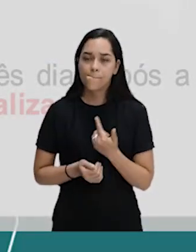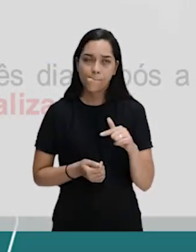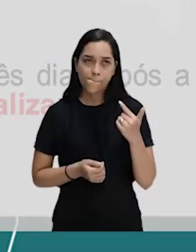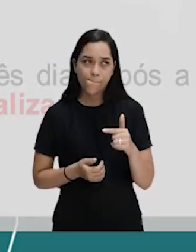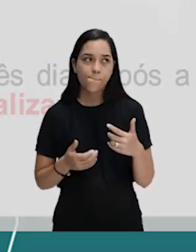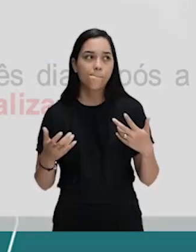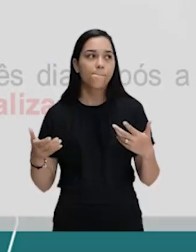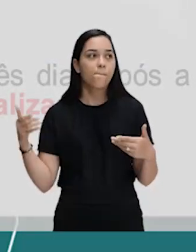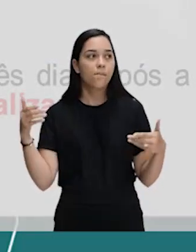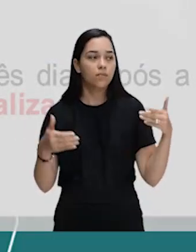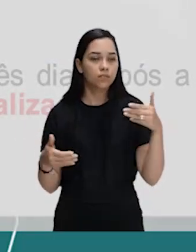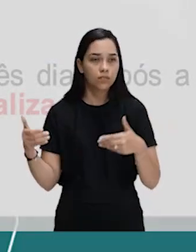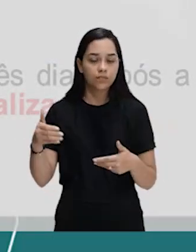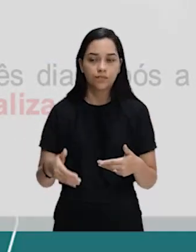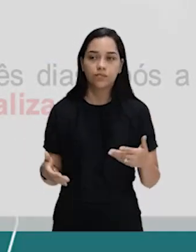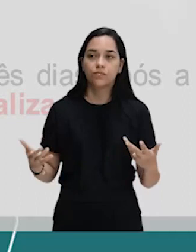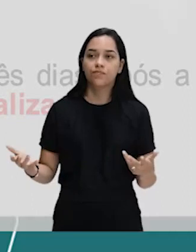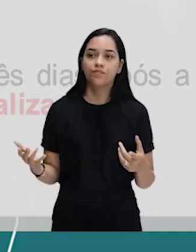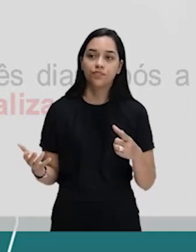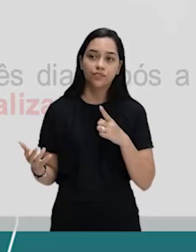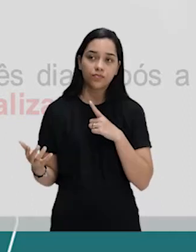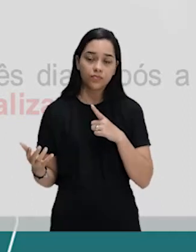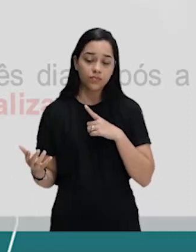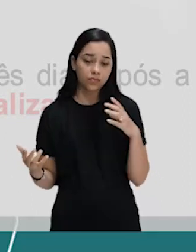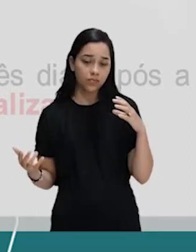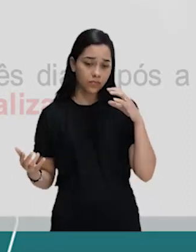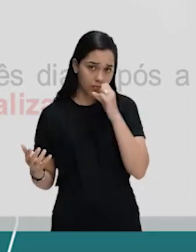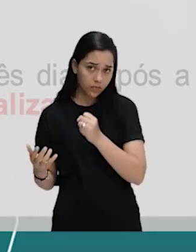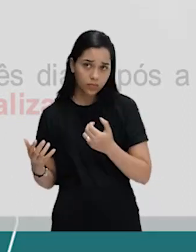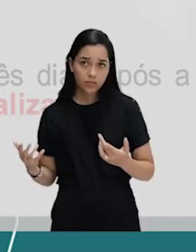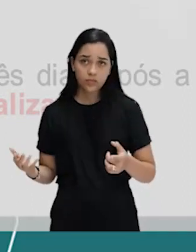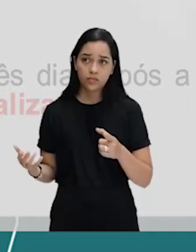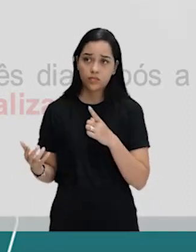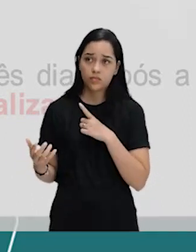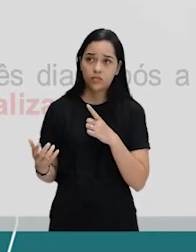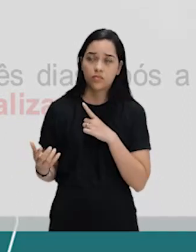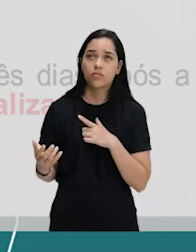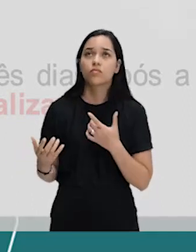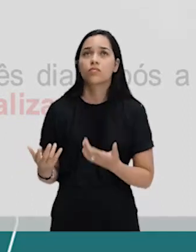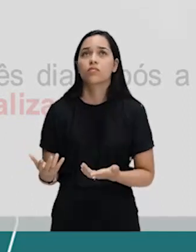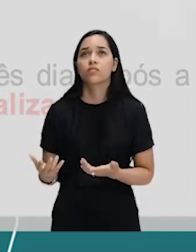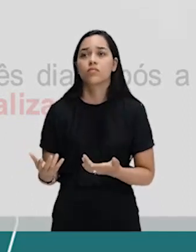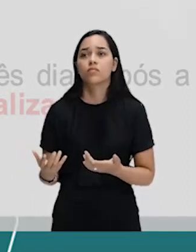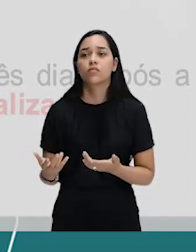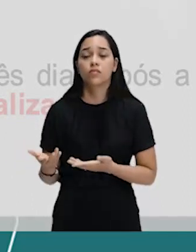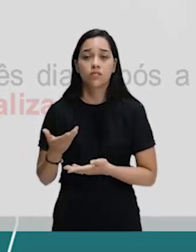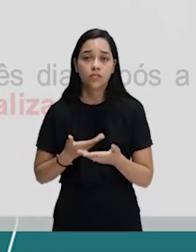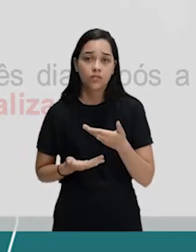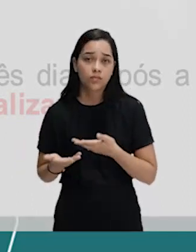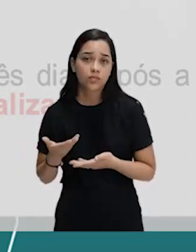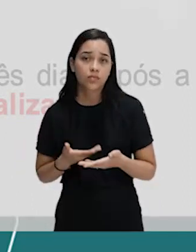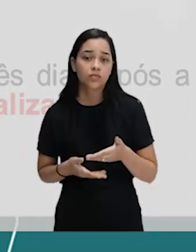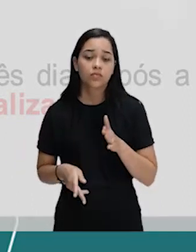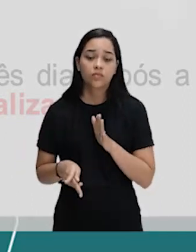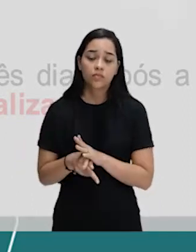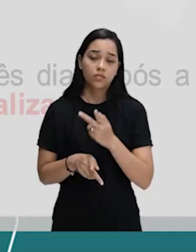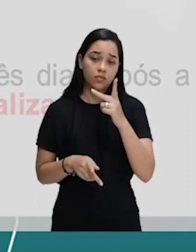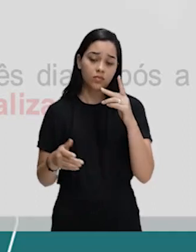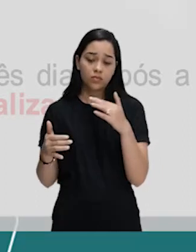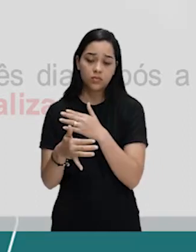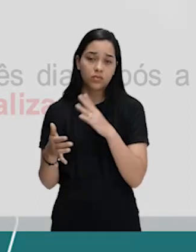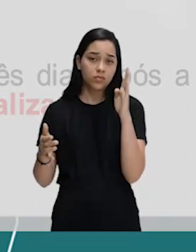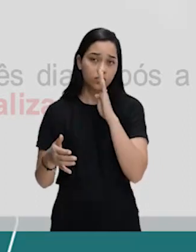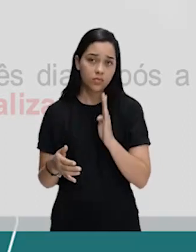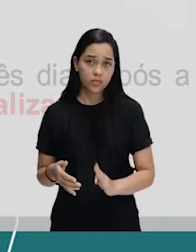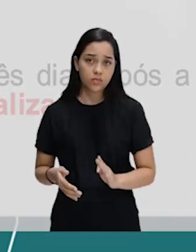terá uma participação direta, uma participação envolvente da sociedade brasileira.